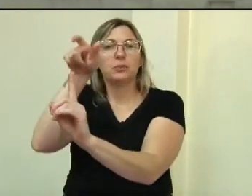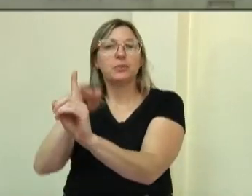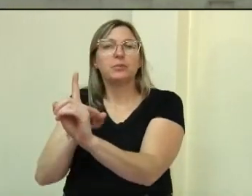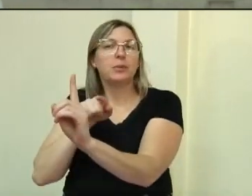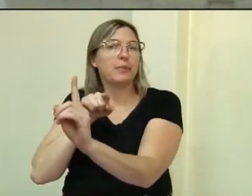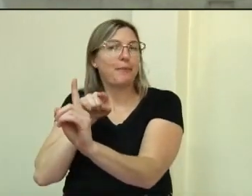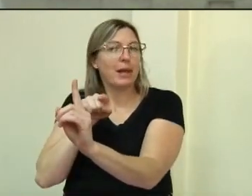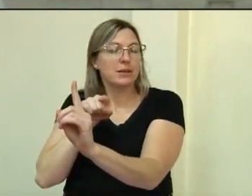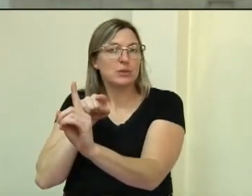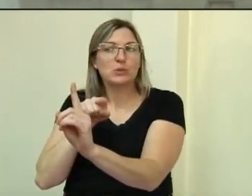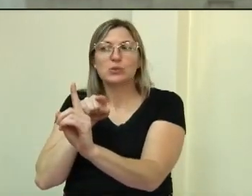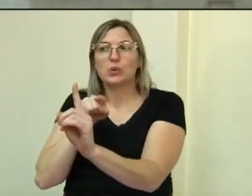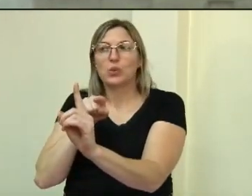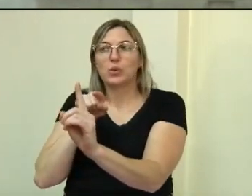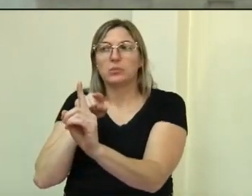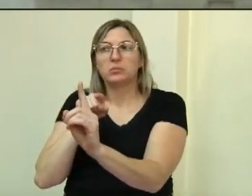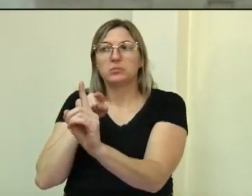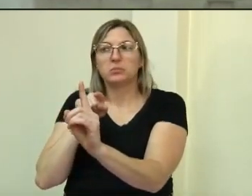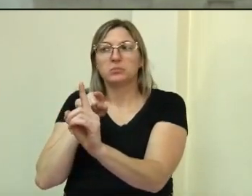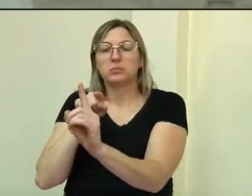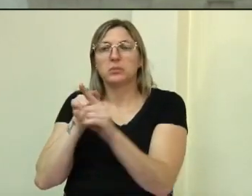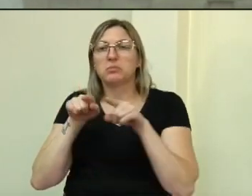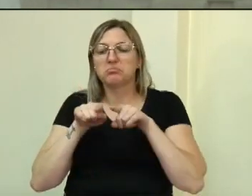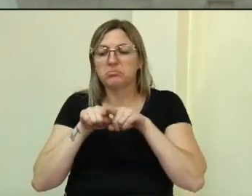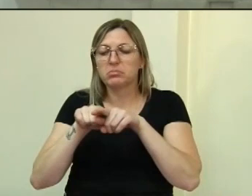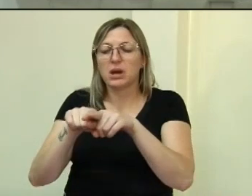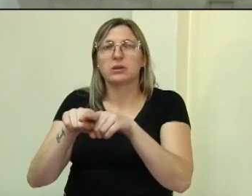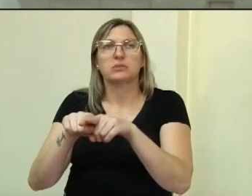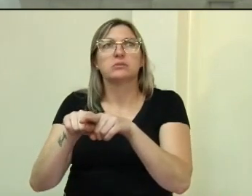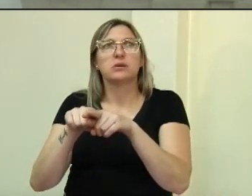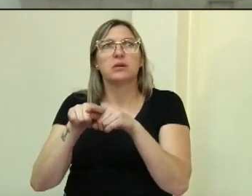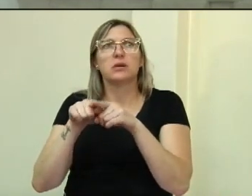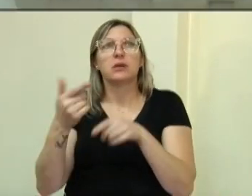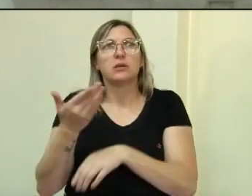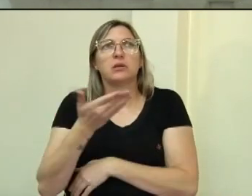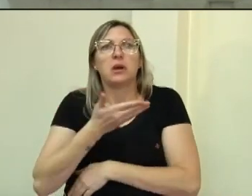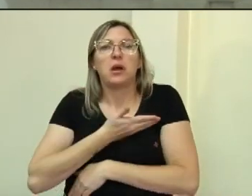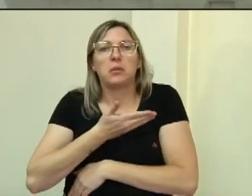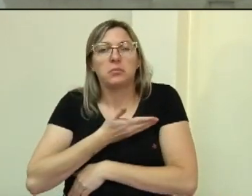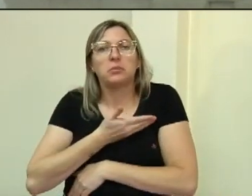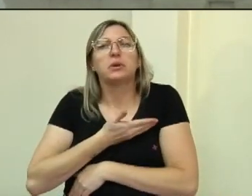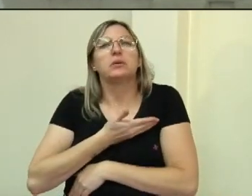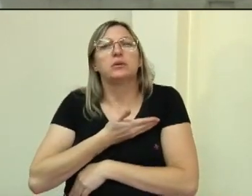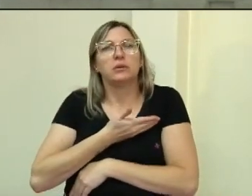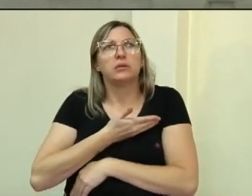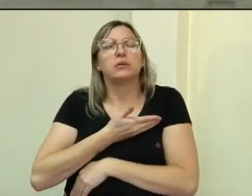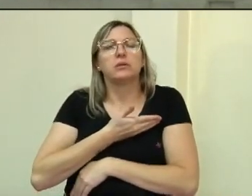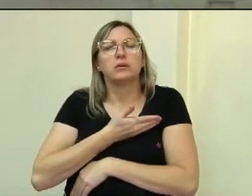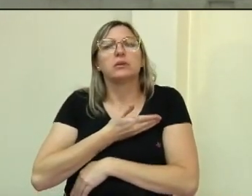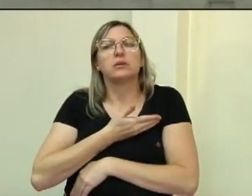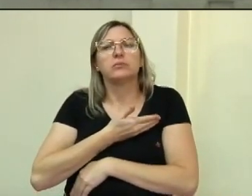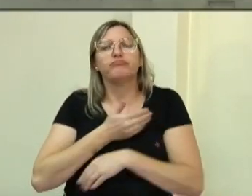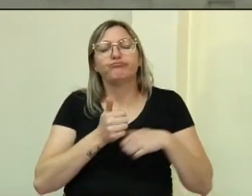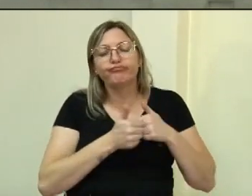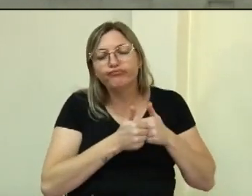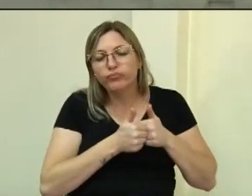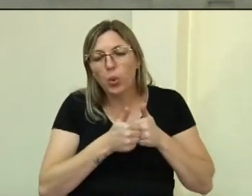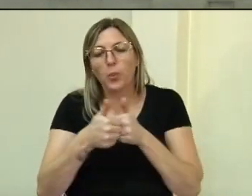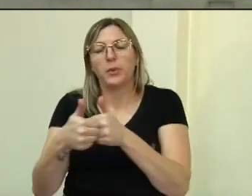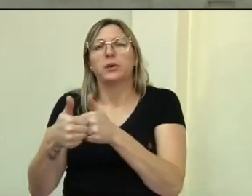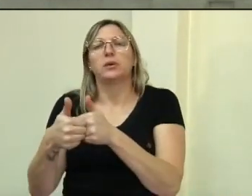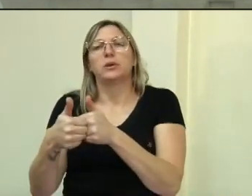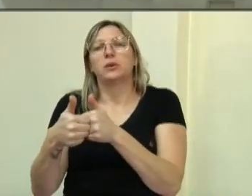foi tão parceira, tão amiga e tão companheira que foi